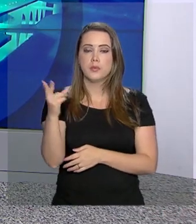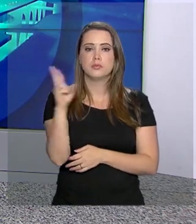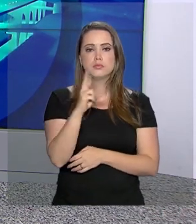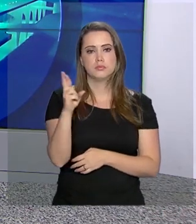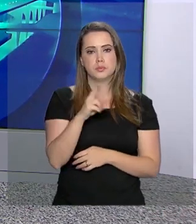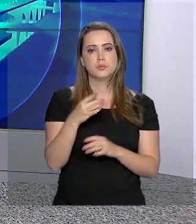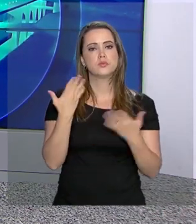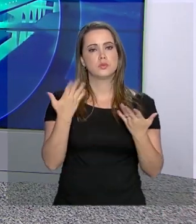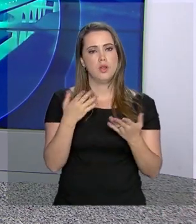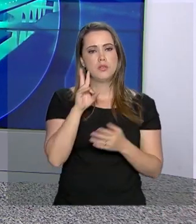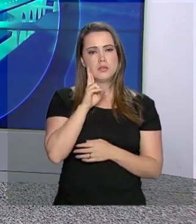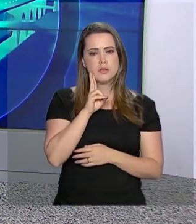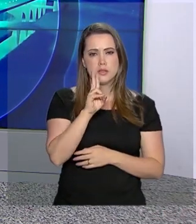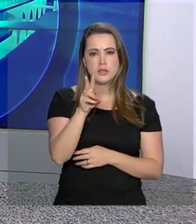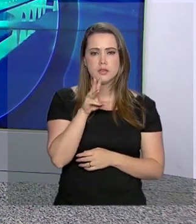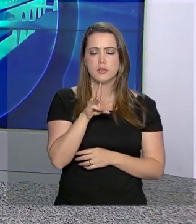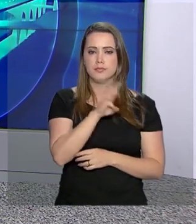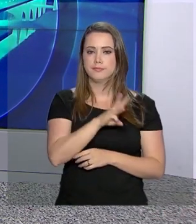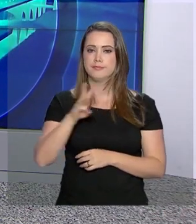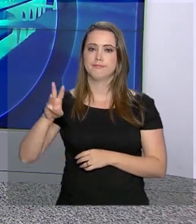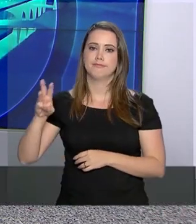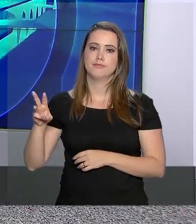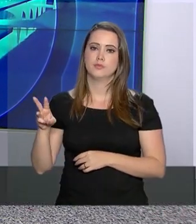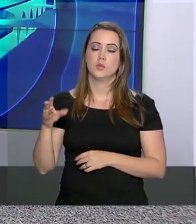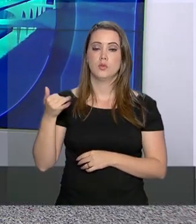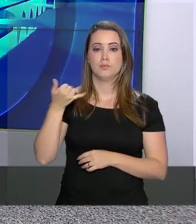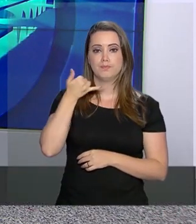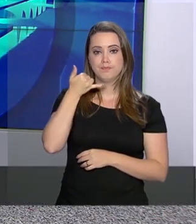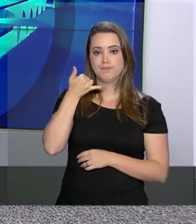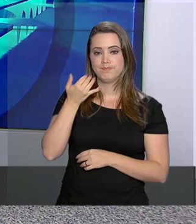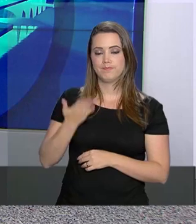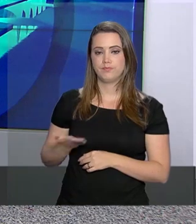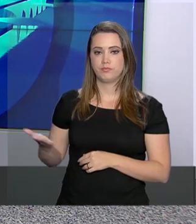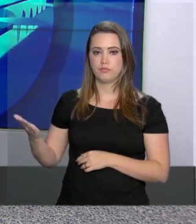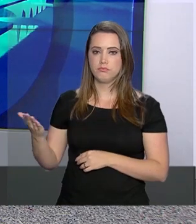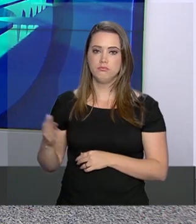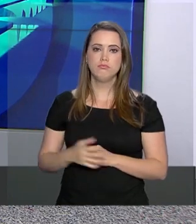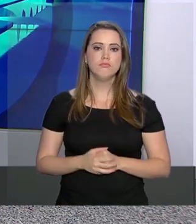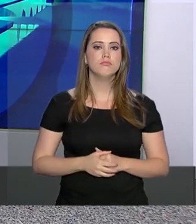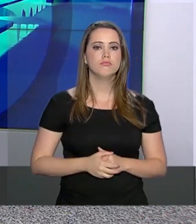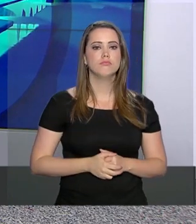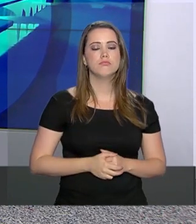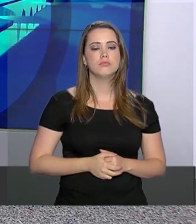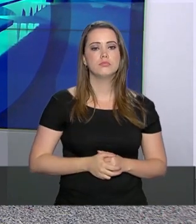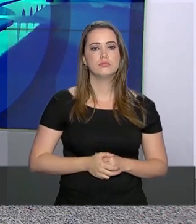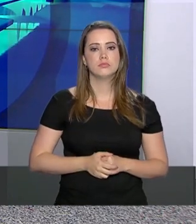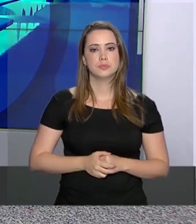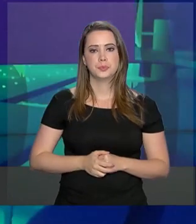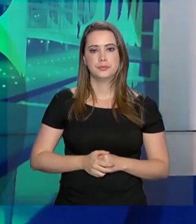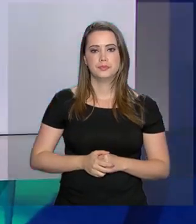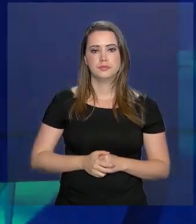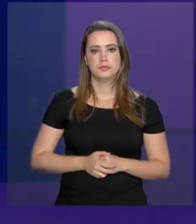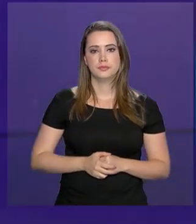As consultas podem ser feitas pelo site da Receita ou pelo telefone 146.